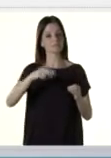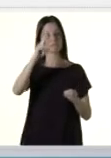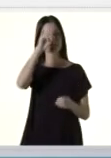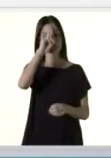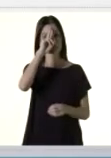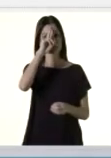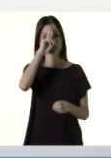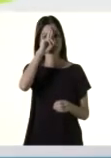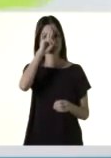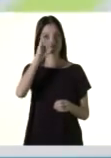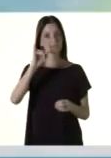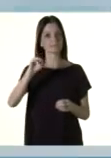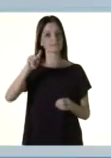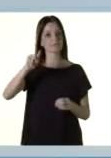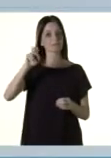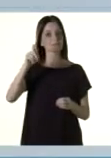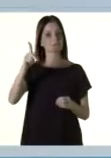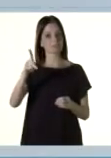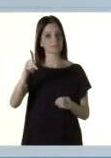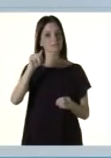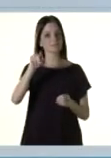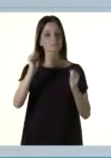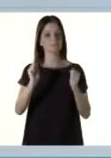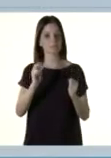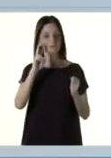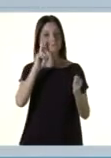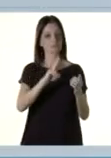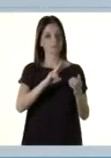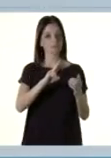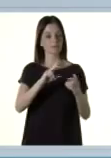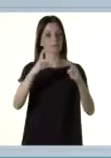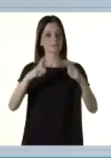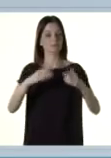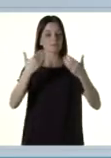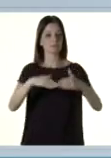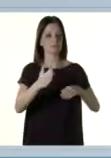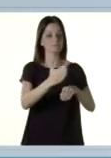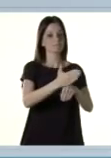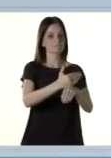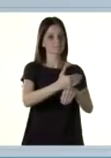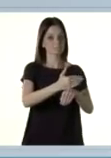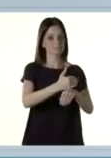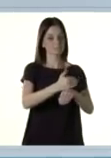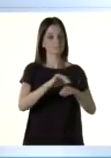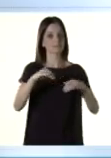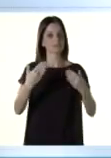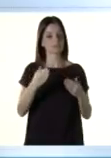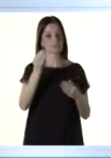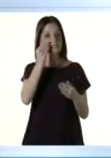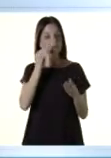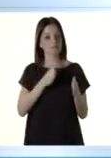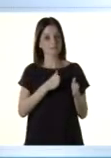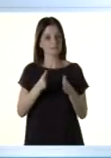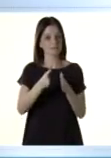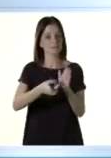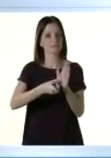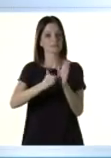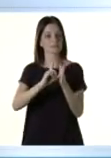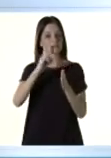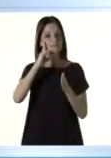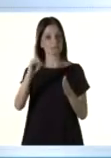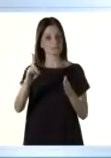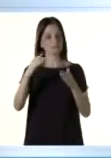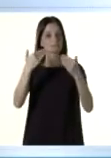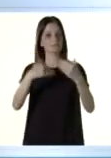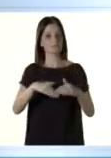às 12 horas. Na página do INEP, você pode consultar o local da sua prova com antecedência. Então faça o trajeto